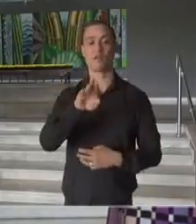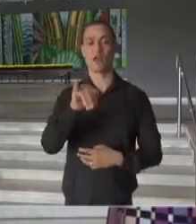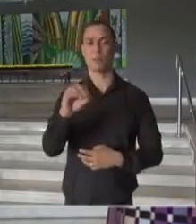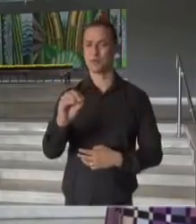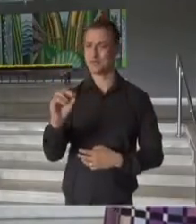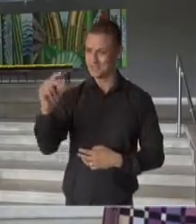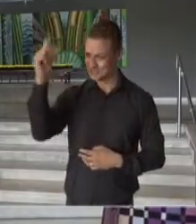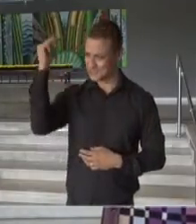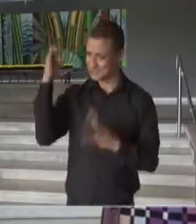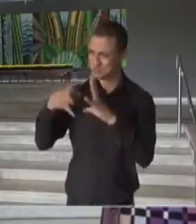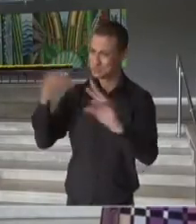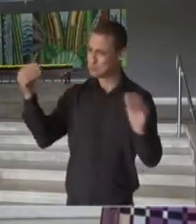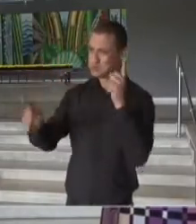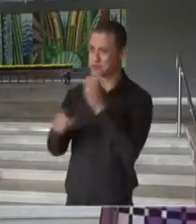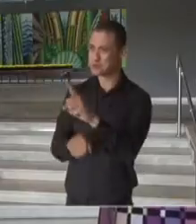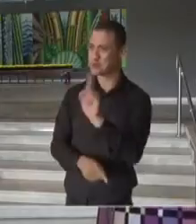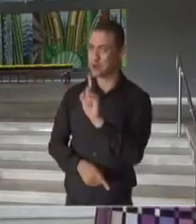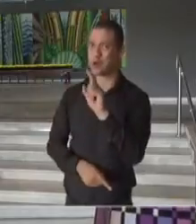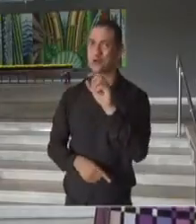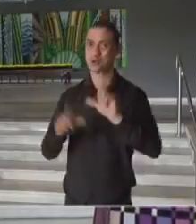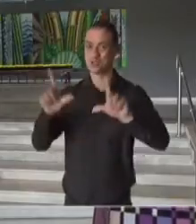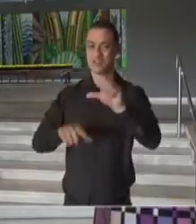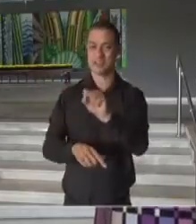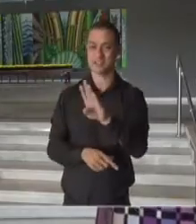você, Fábio, do SBT.